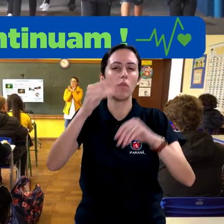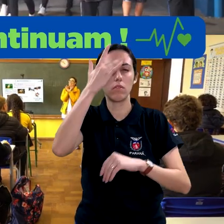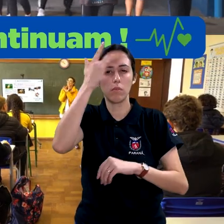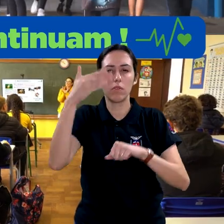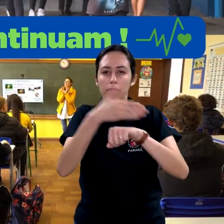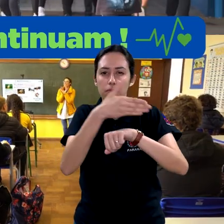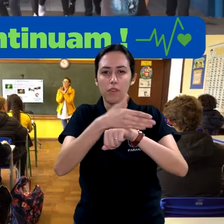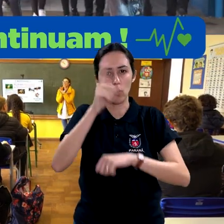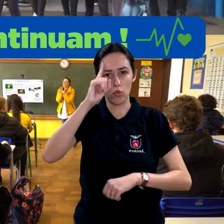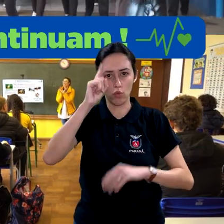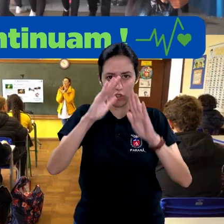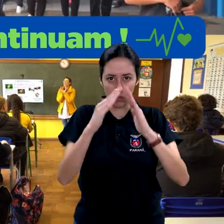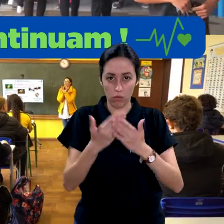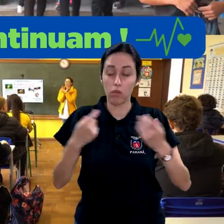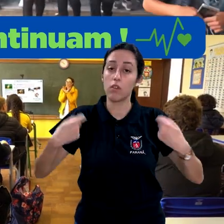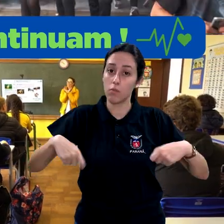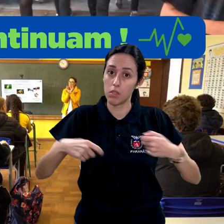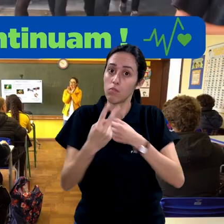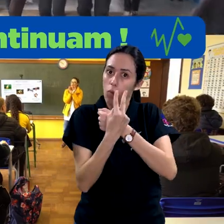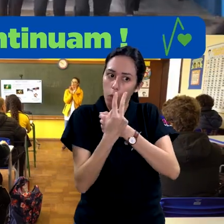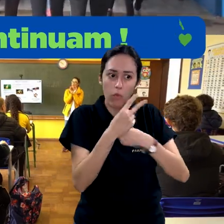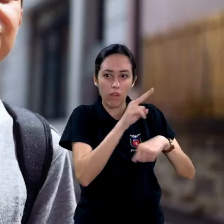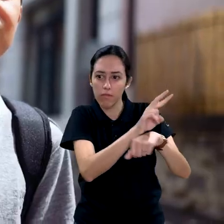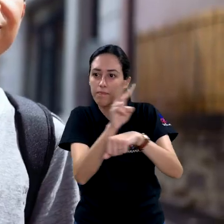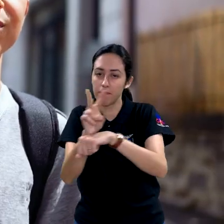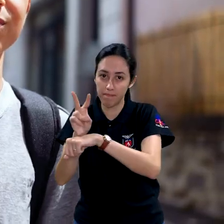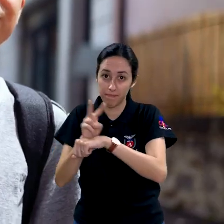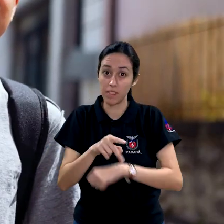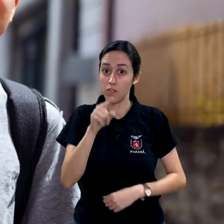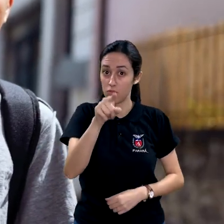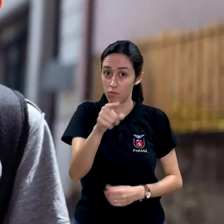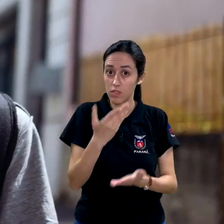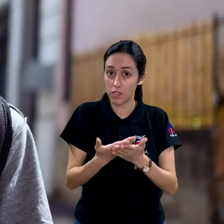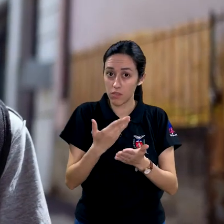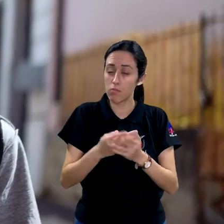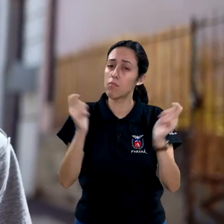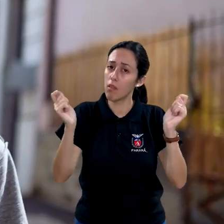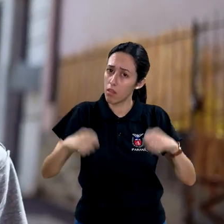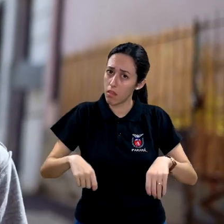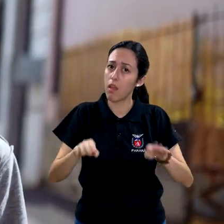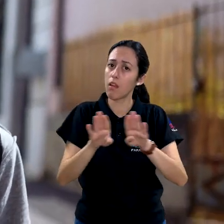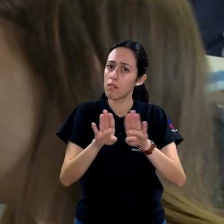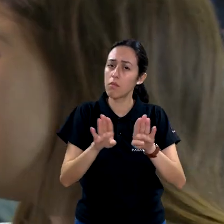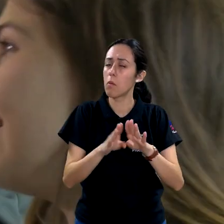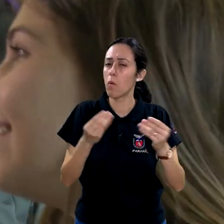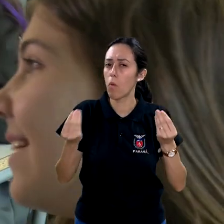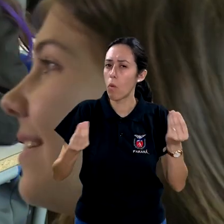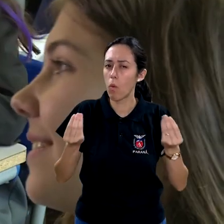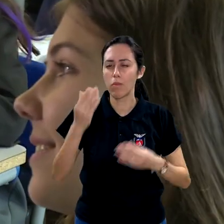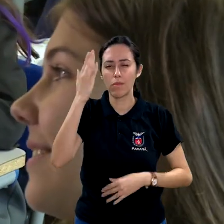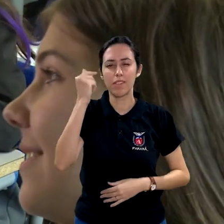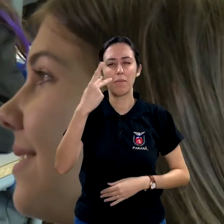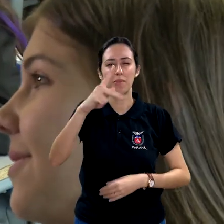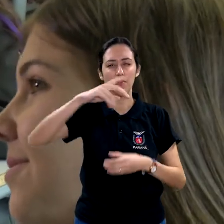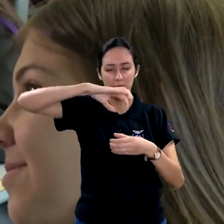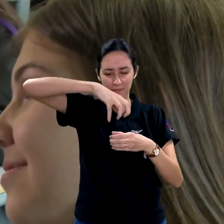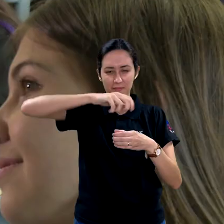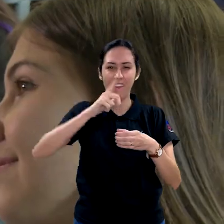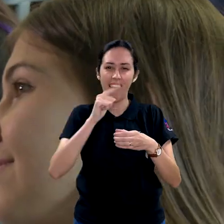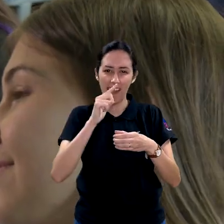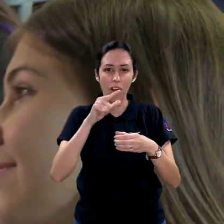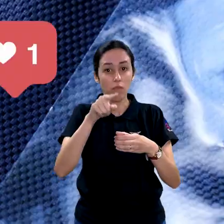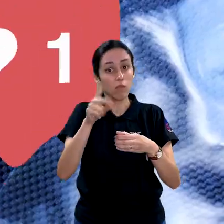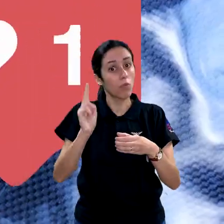todo dia na escola precisa cuidar um do outro. E você, estudante, pode fazer a sua parte. Sabe aquela sua garrafinha de água?